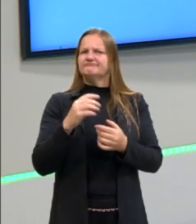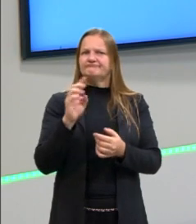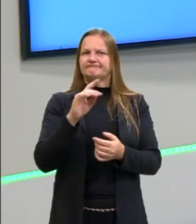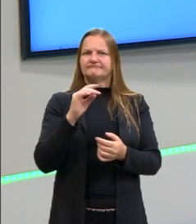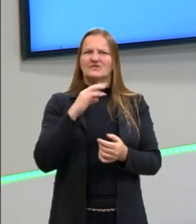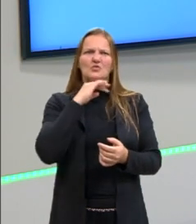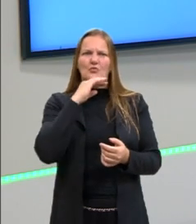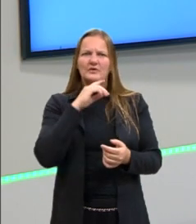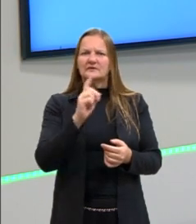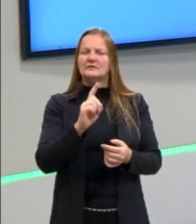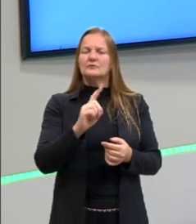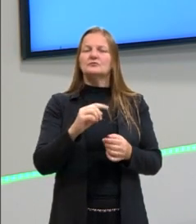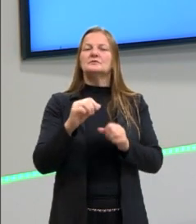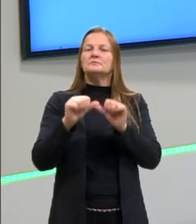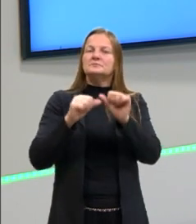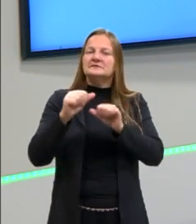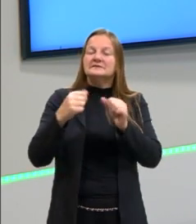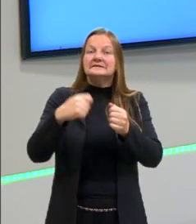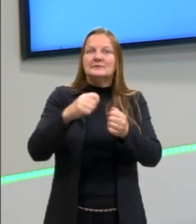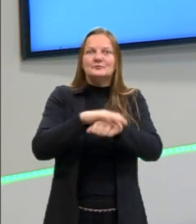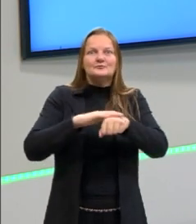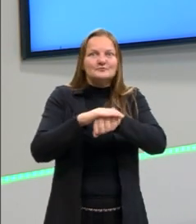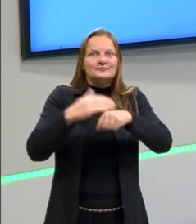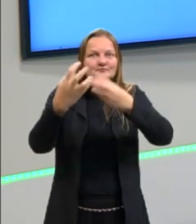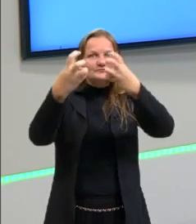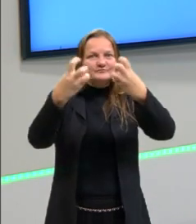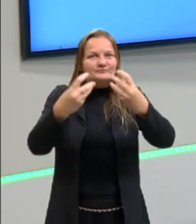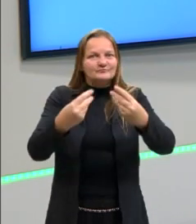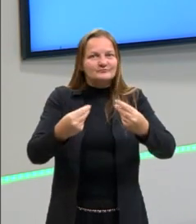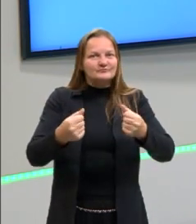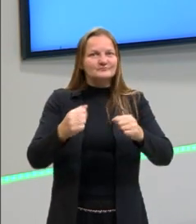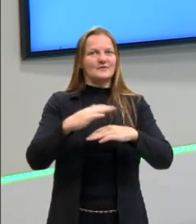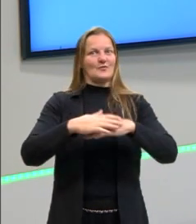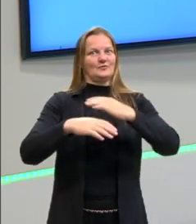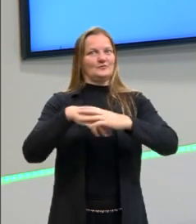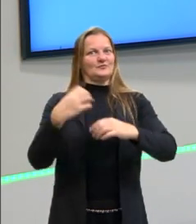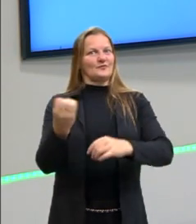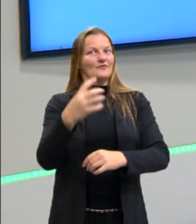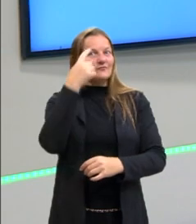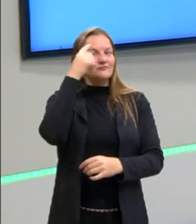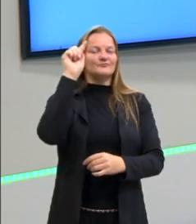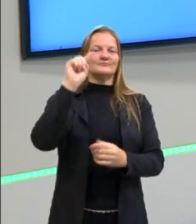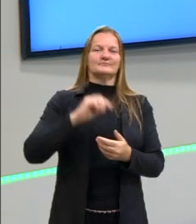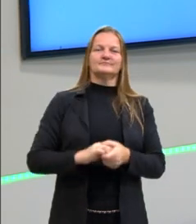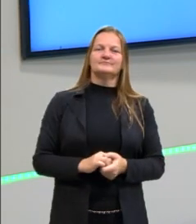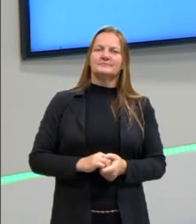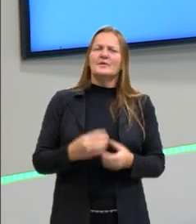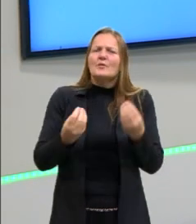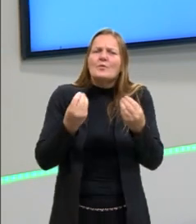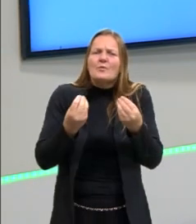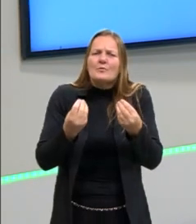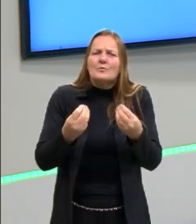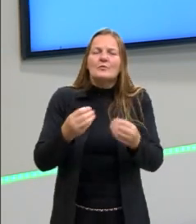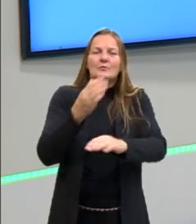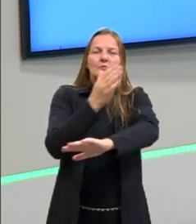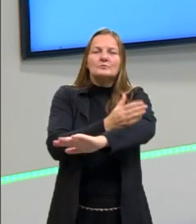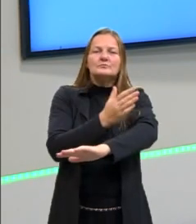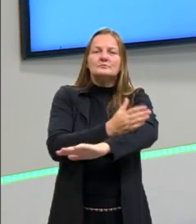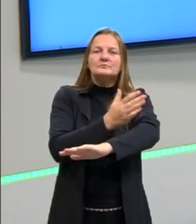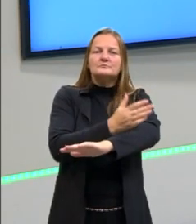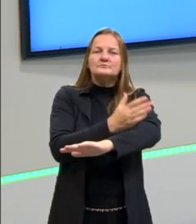Então, a gente vai desconstruir um pouquinho essa ideia. E a gente já vai responder um pouquinho, quando é que a Idade